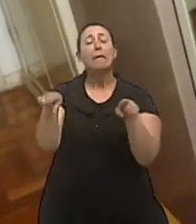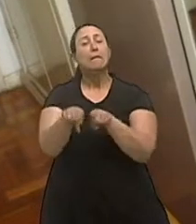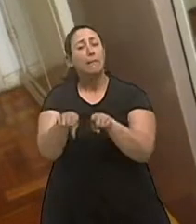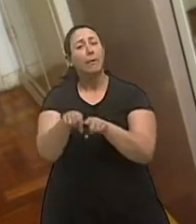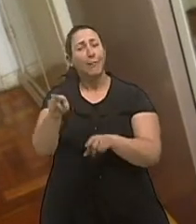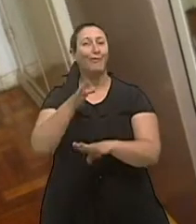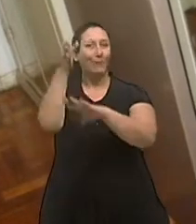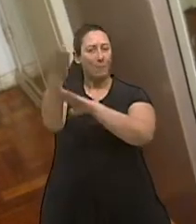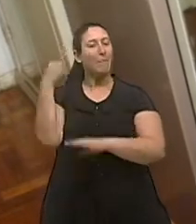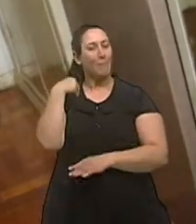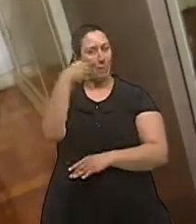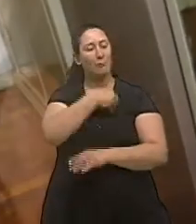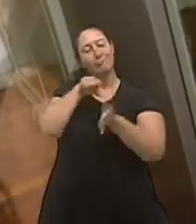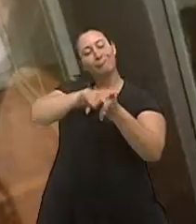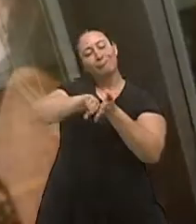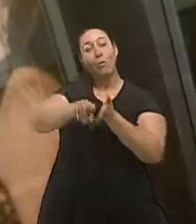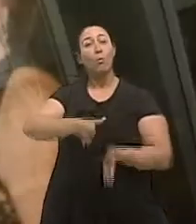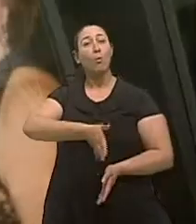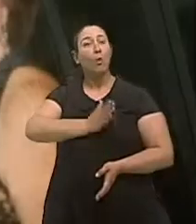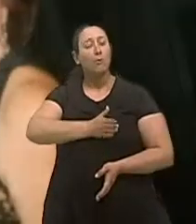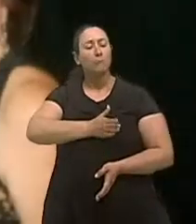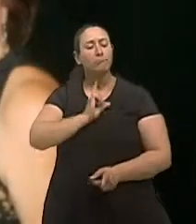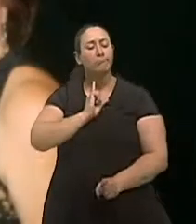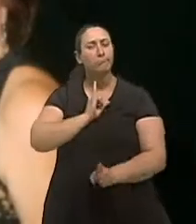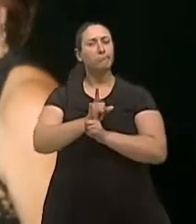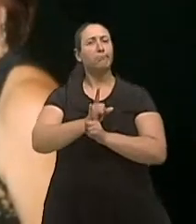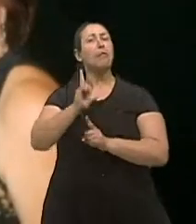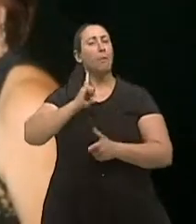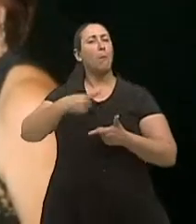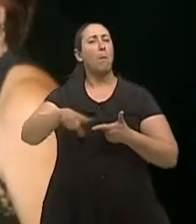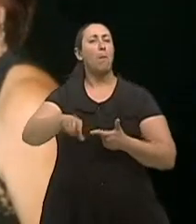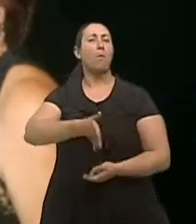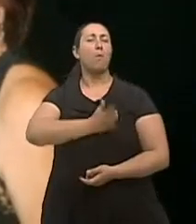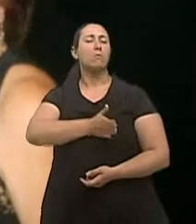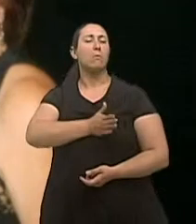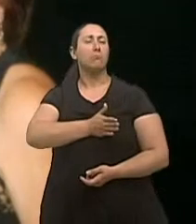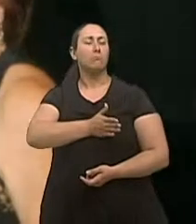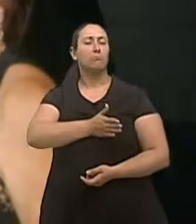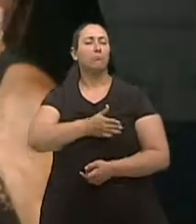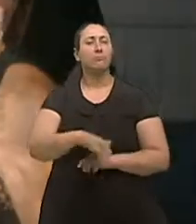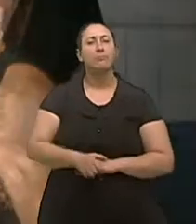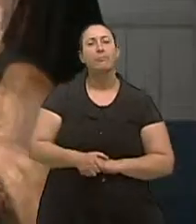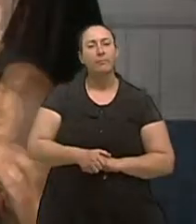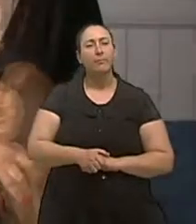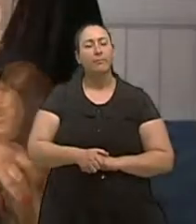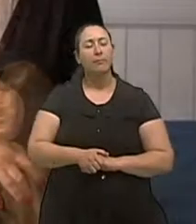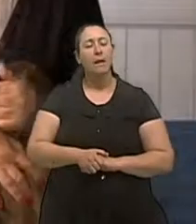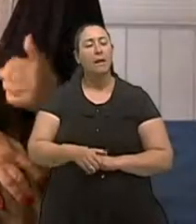ao fazer uma avaliação cardiológica, descobriu um problema no coração. Eu estava com